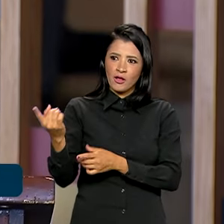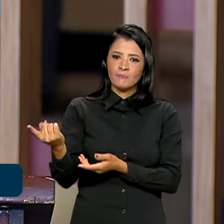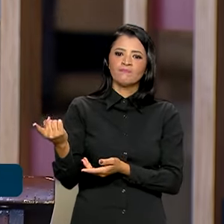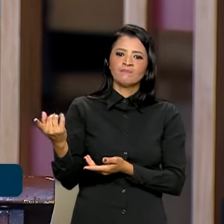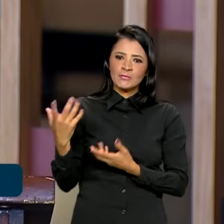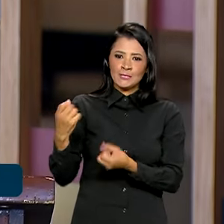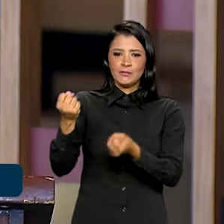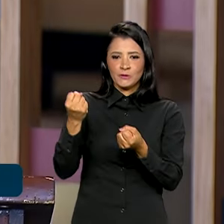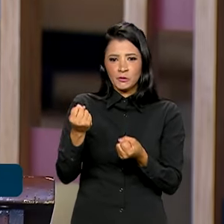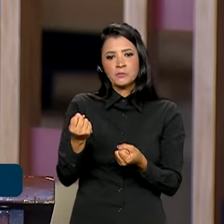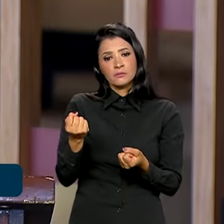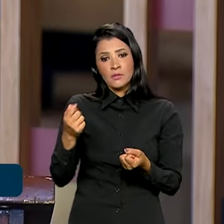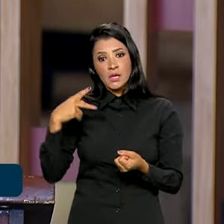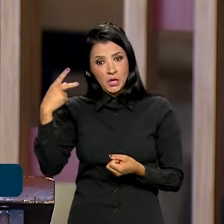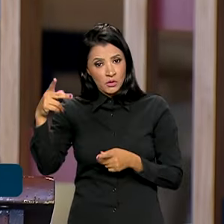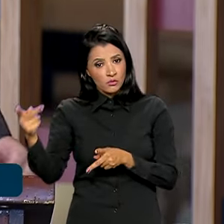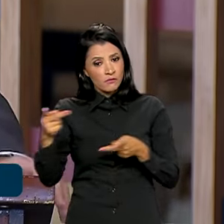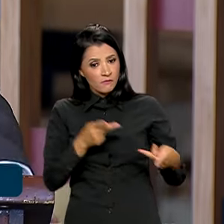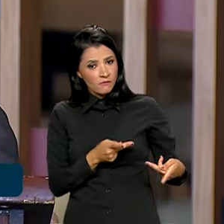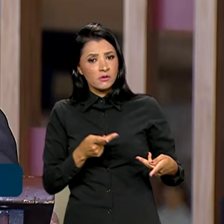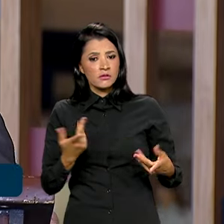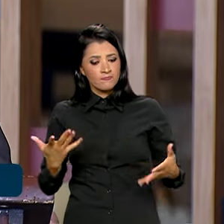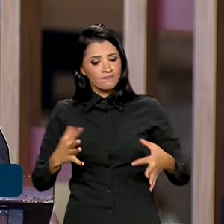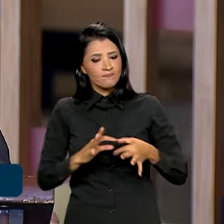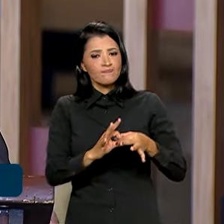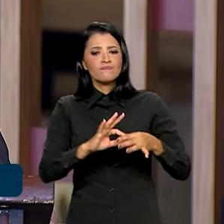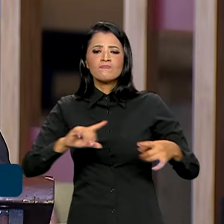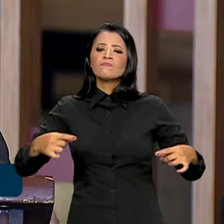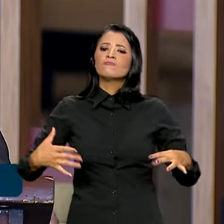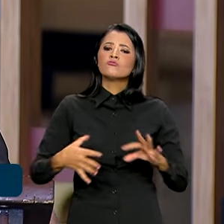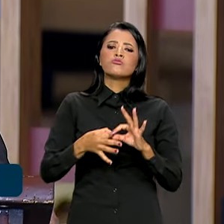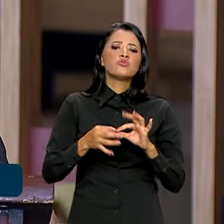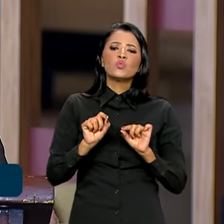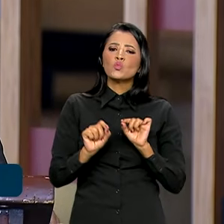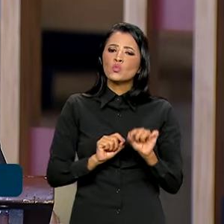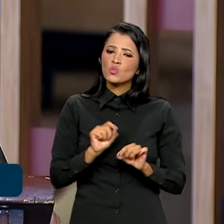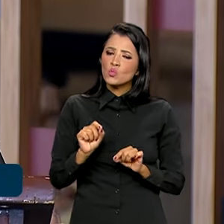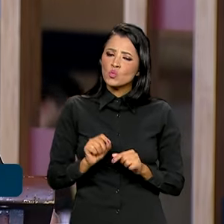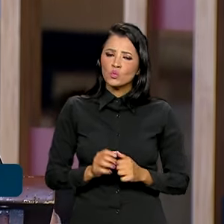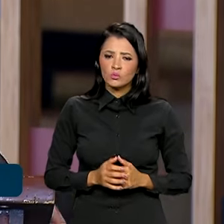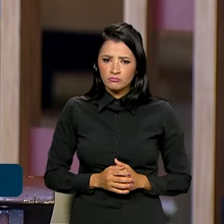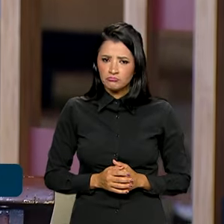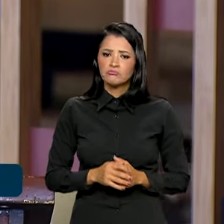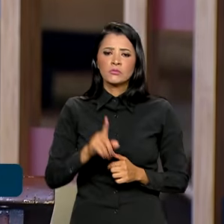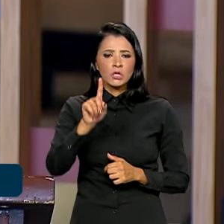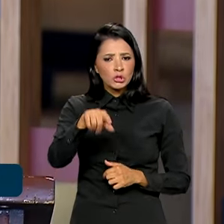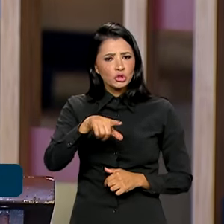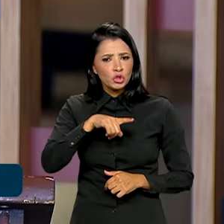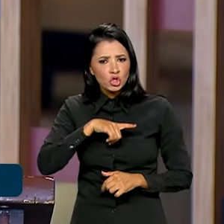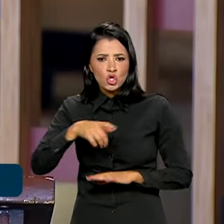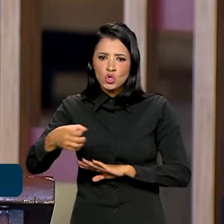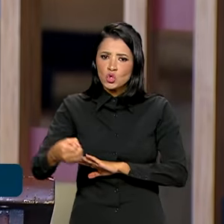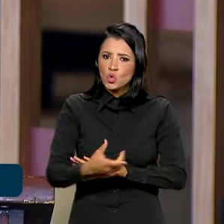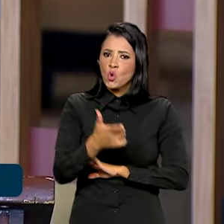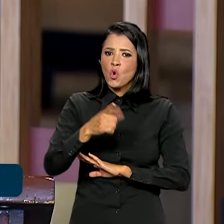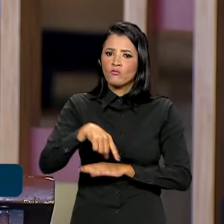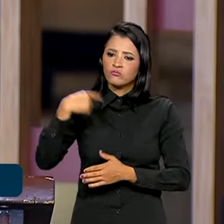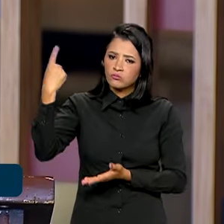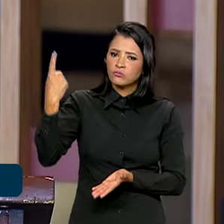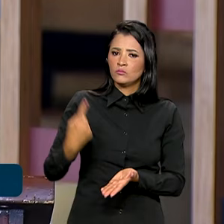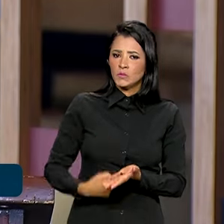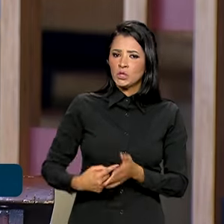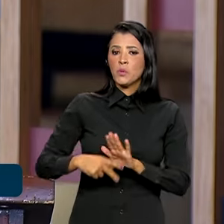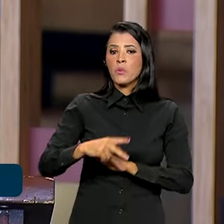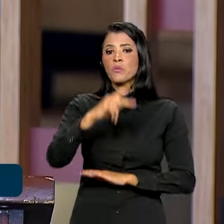a sua visita se insere nesse contexto de uma ampla renovação do compromisso